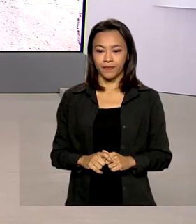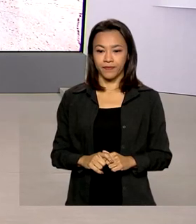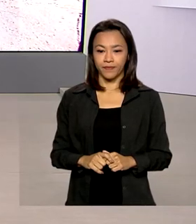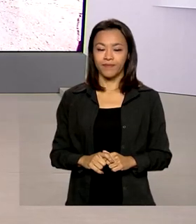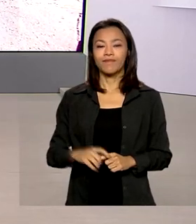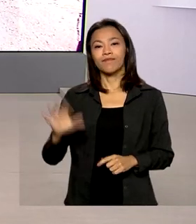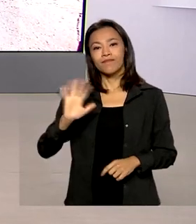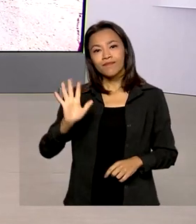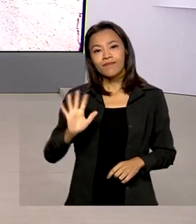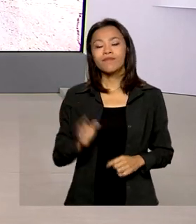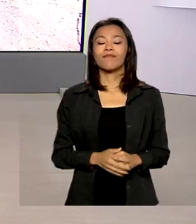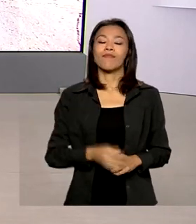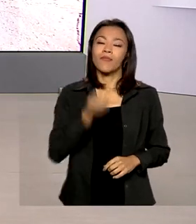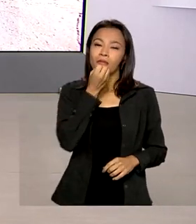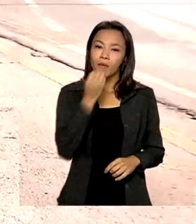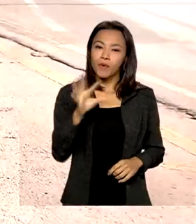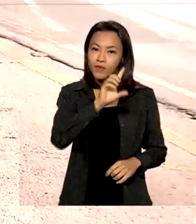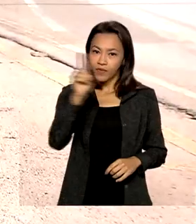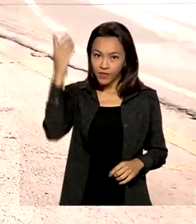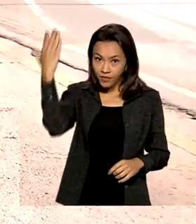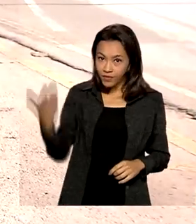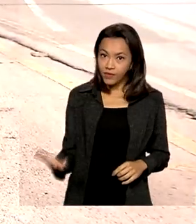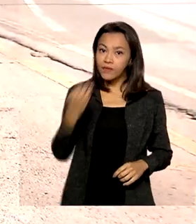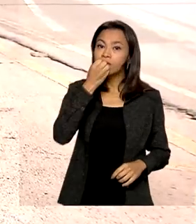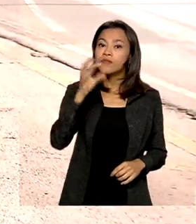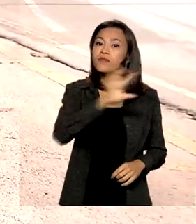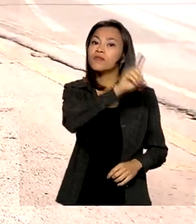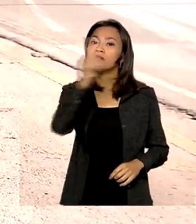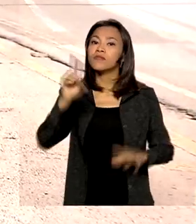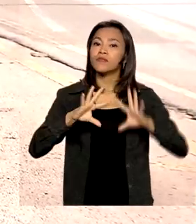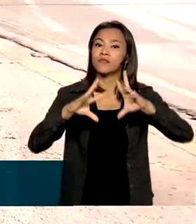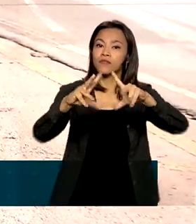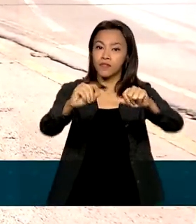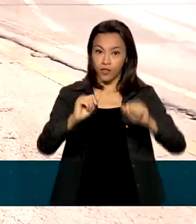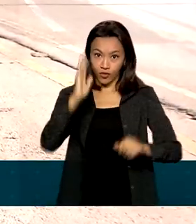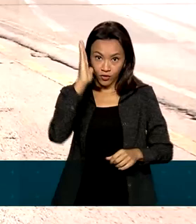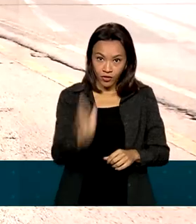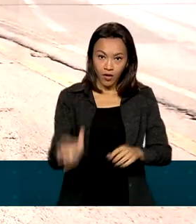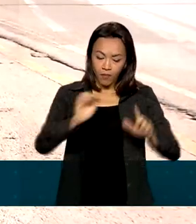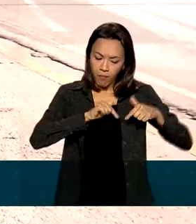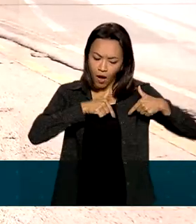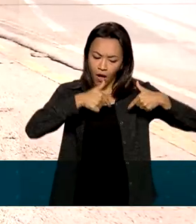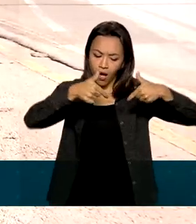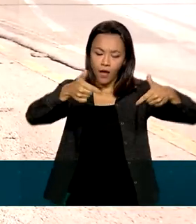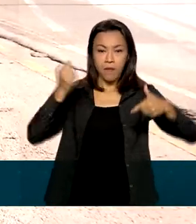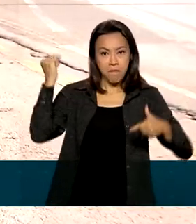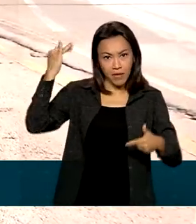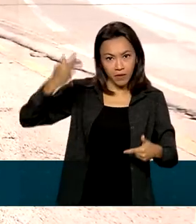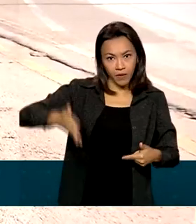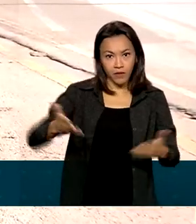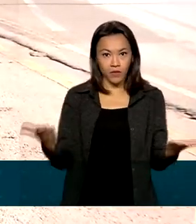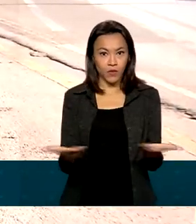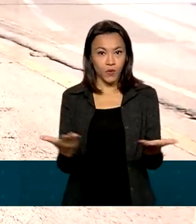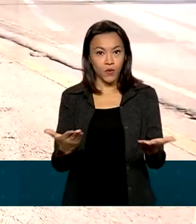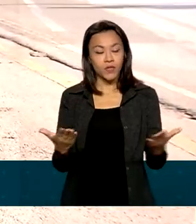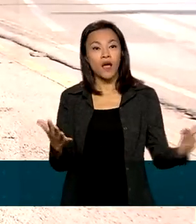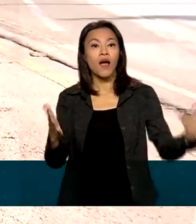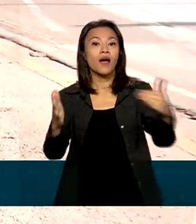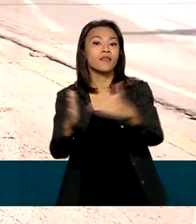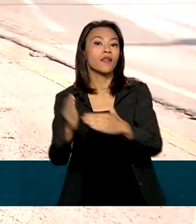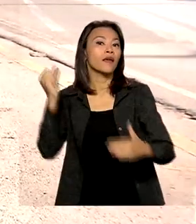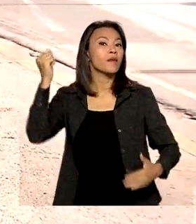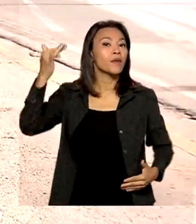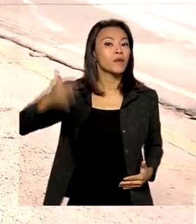Oi, Natália. Bom dia pra você e bom dia a todos. Nessa operação que começou na madrugada de hoje e vai até a meia-noite de